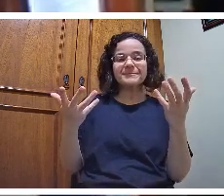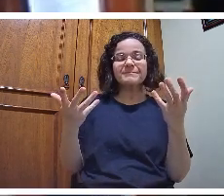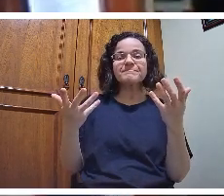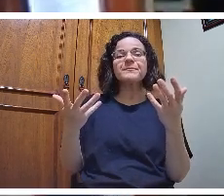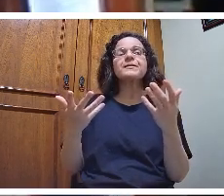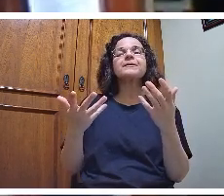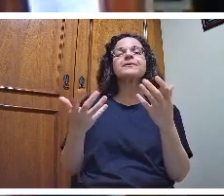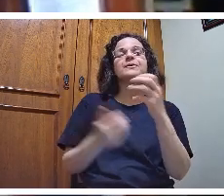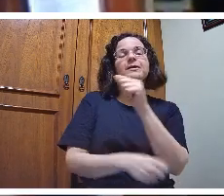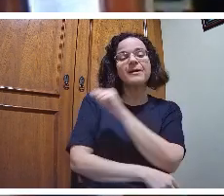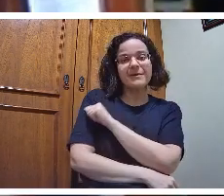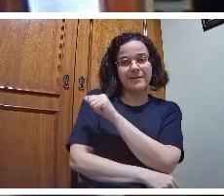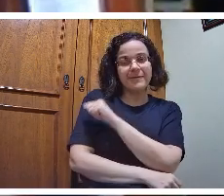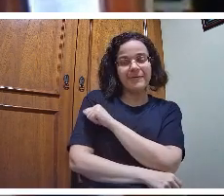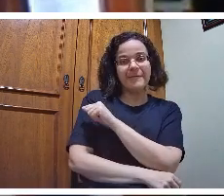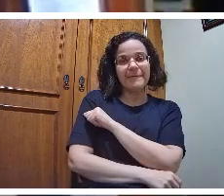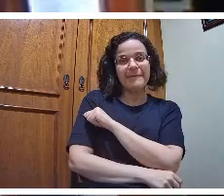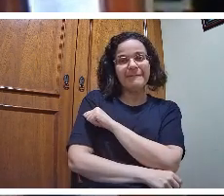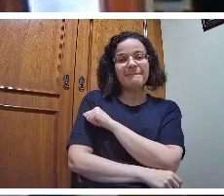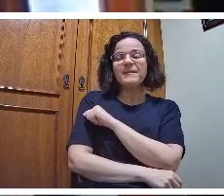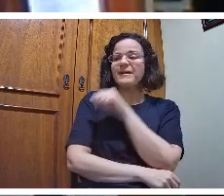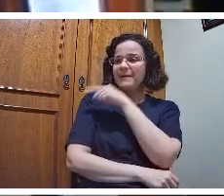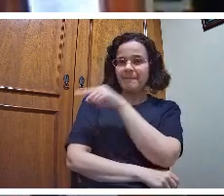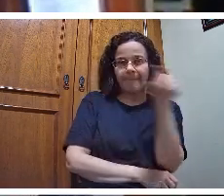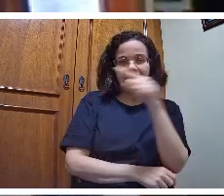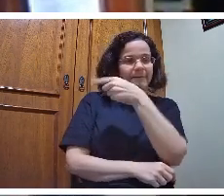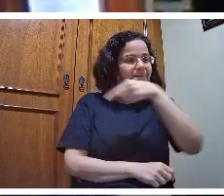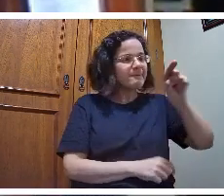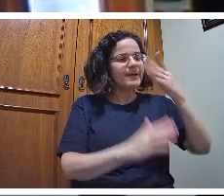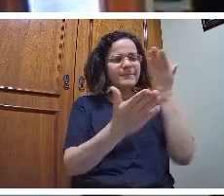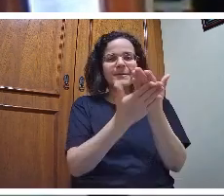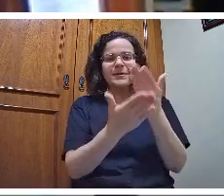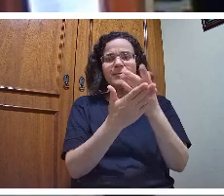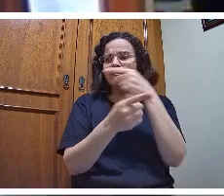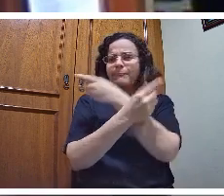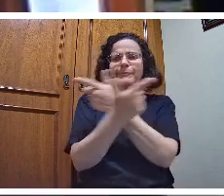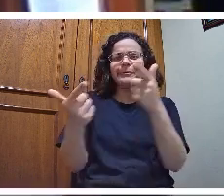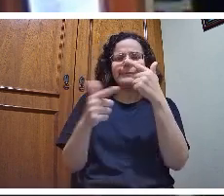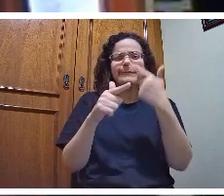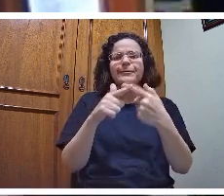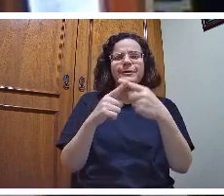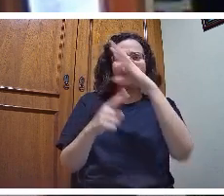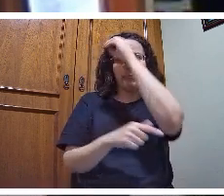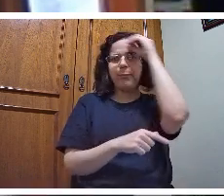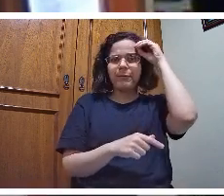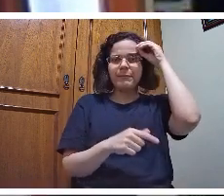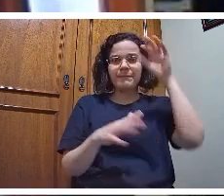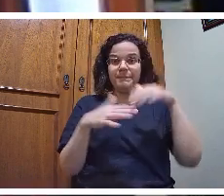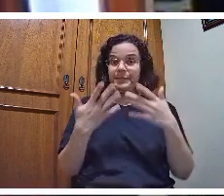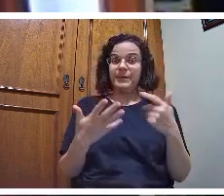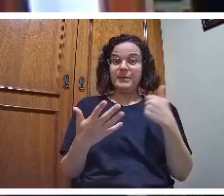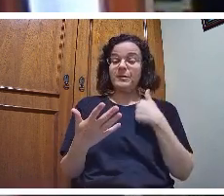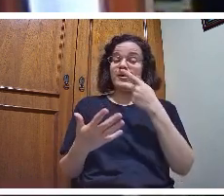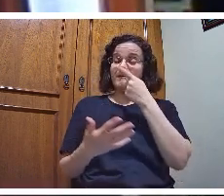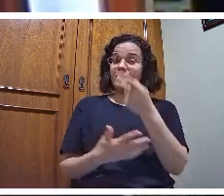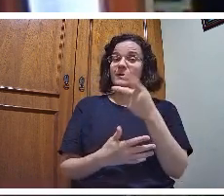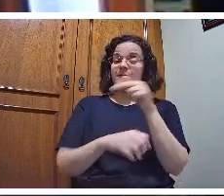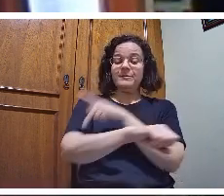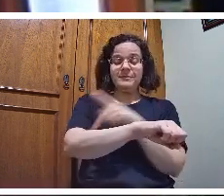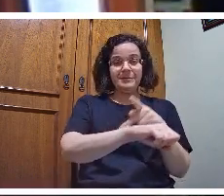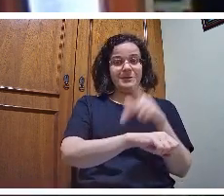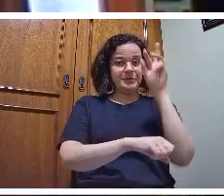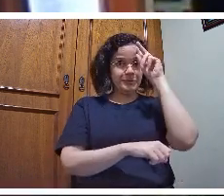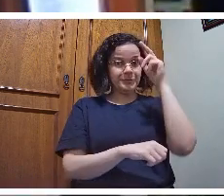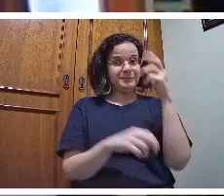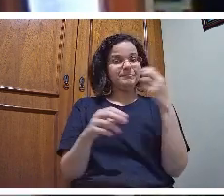para a aula porque ele não sabe eu diria a pedagogia histórica ou crítica trabalha no inverso o aluno vai para a aula porque ele sabe porque